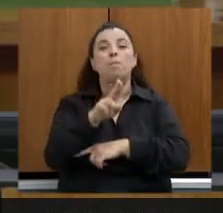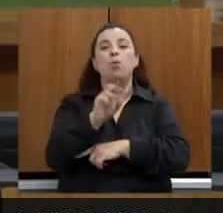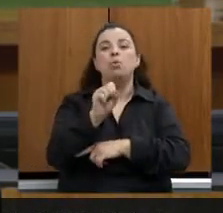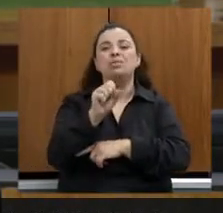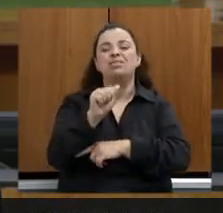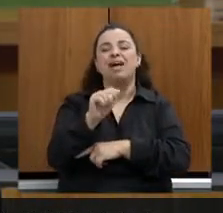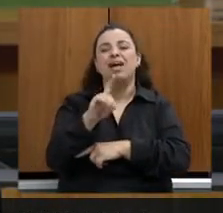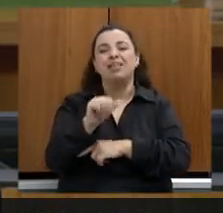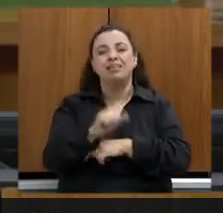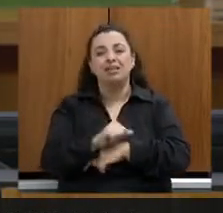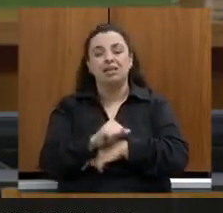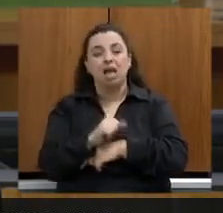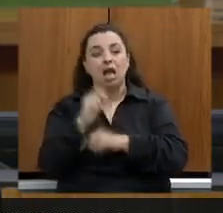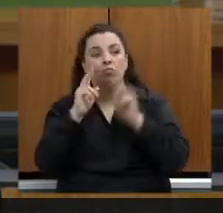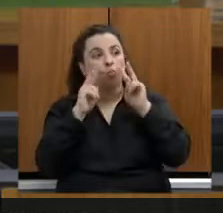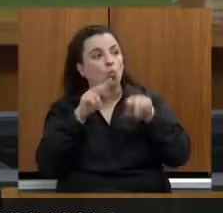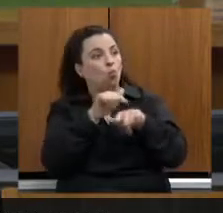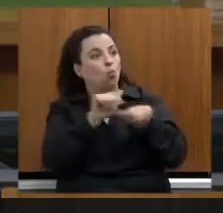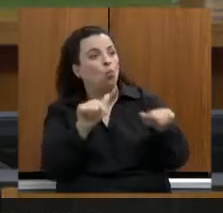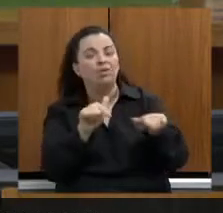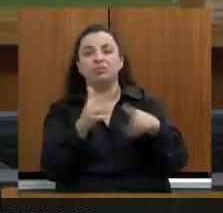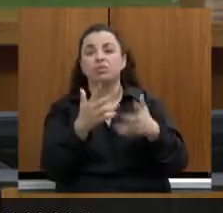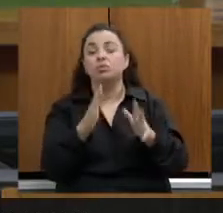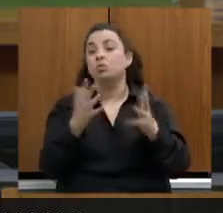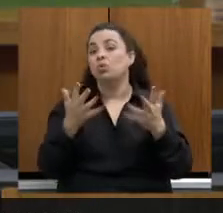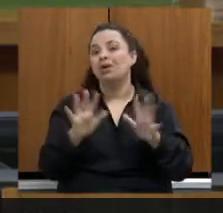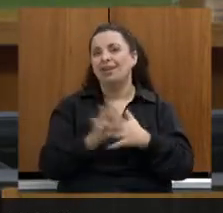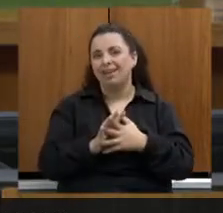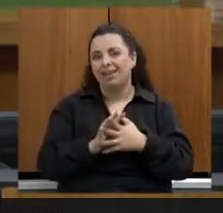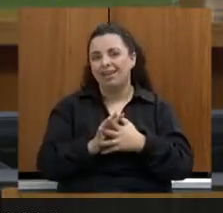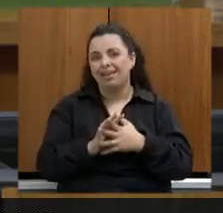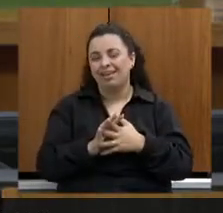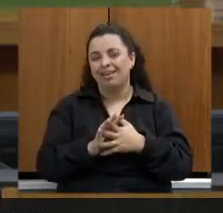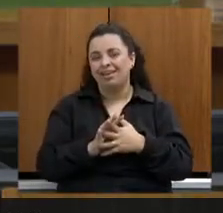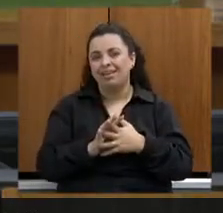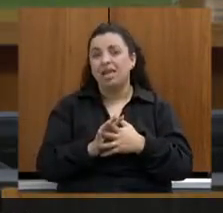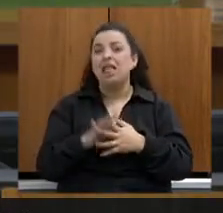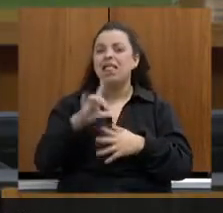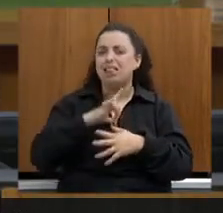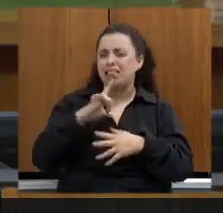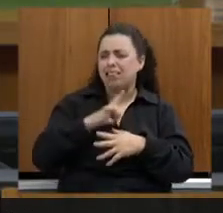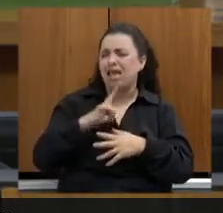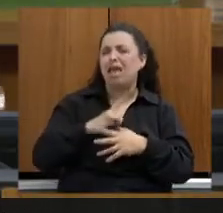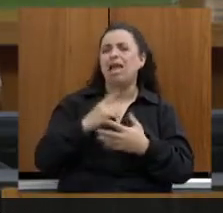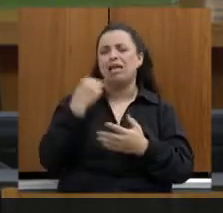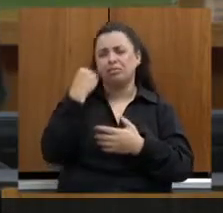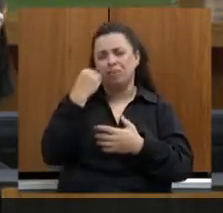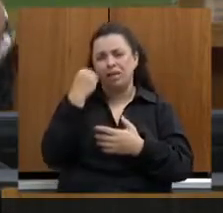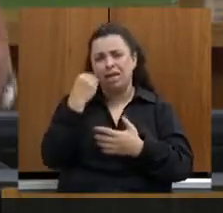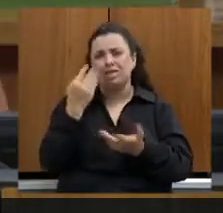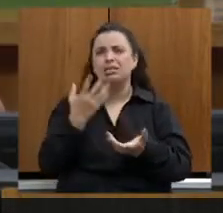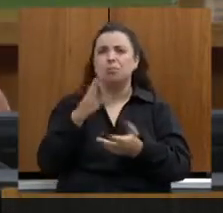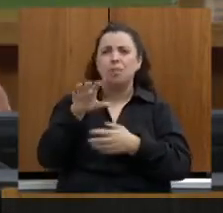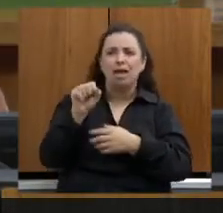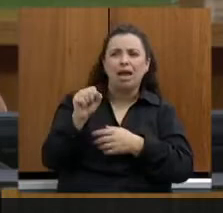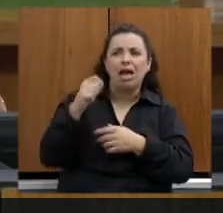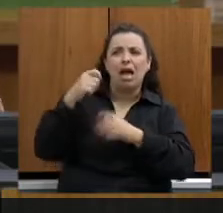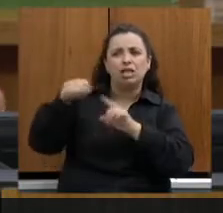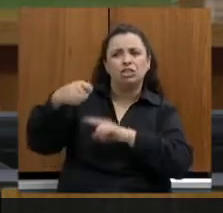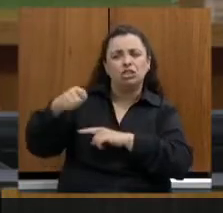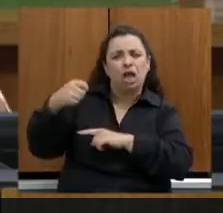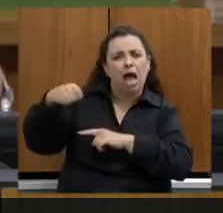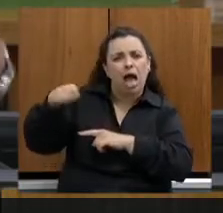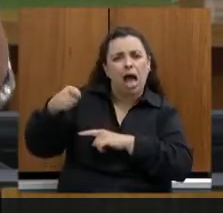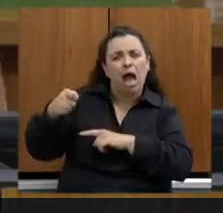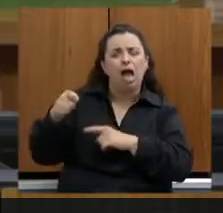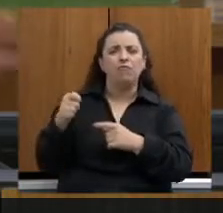grandes, é tudo automático, é BNB, mas a experiência de estar com as pessoas, de entender os